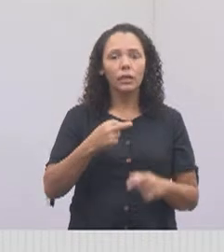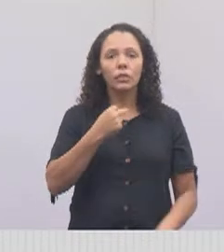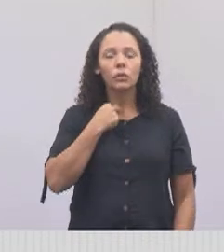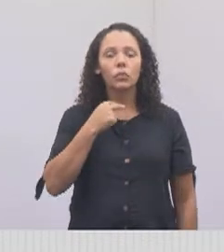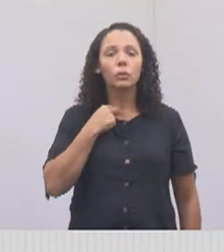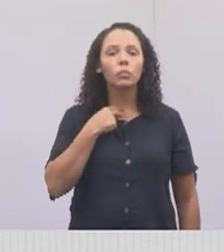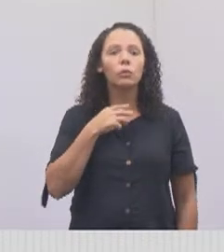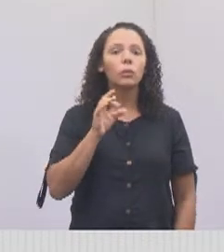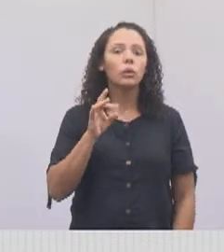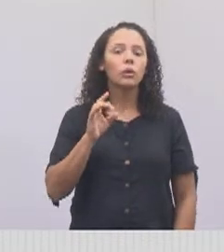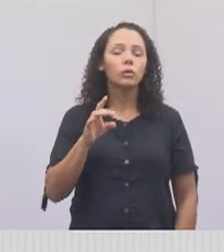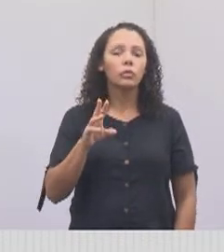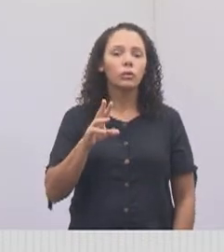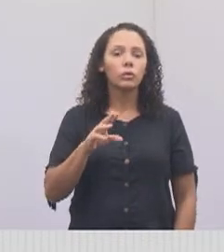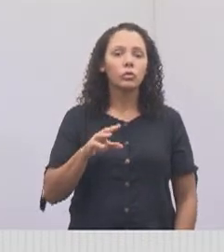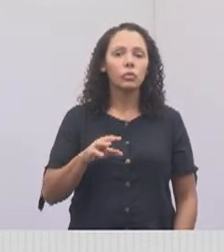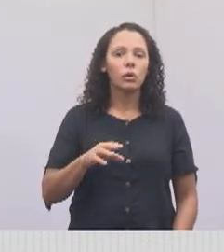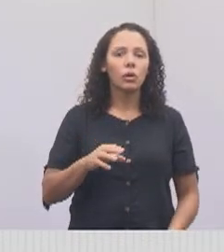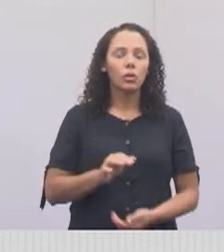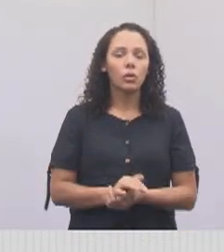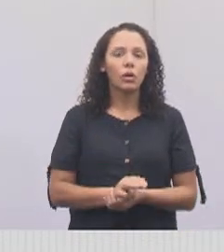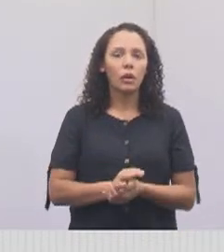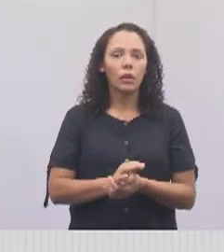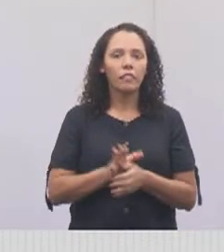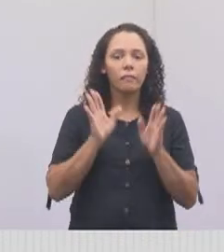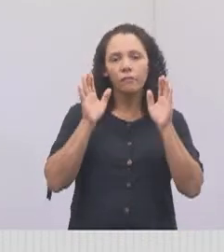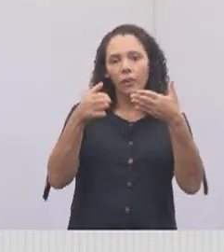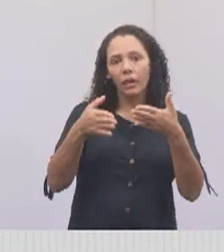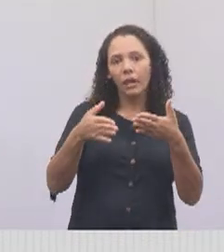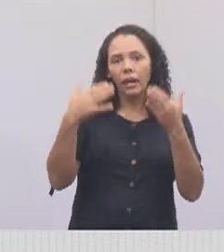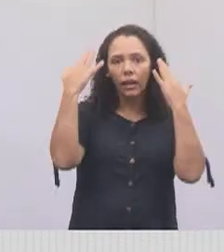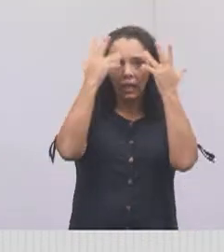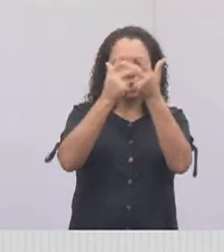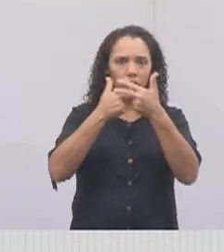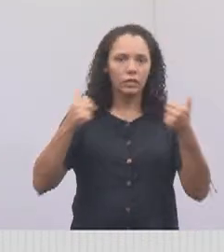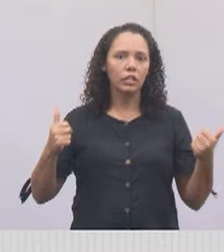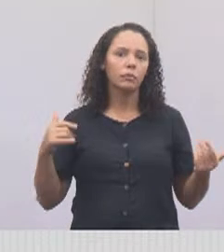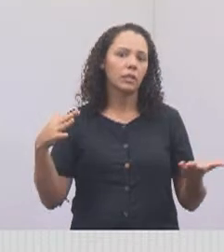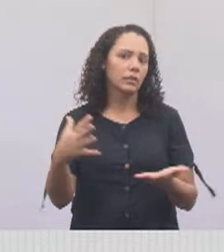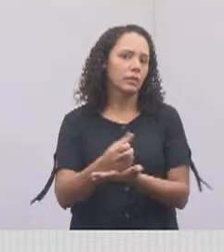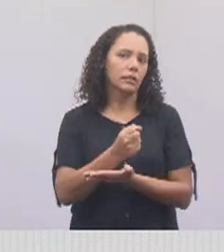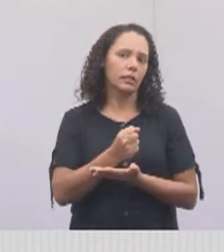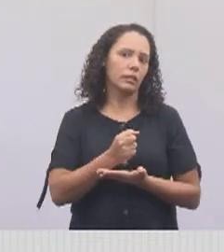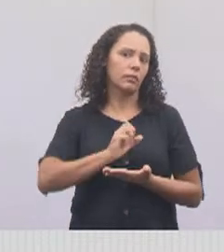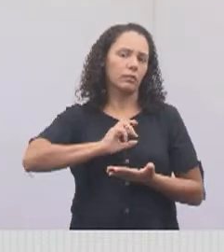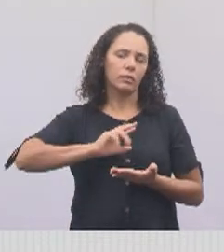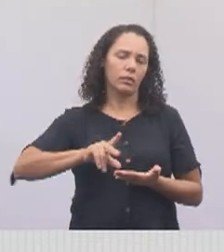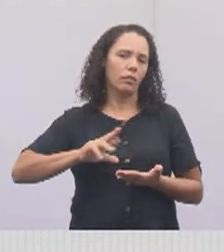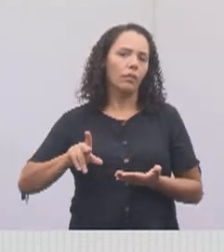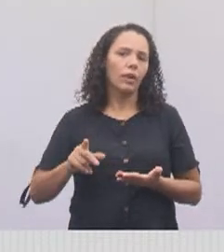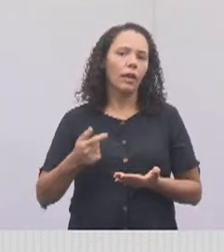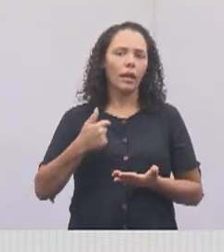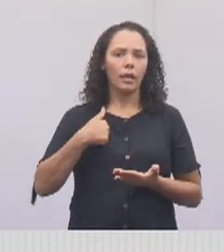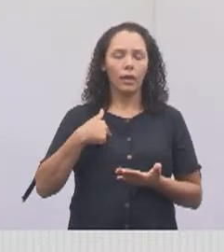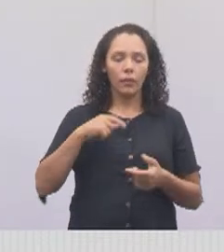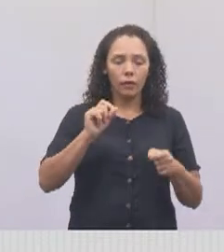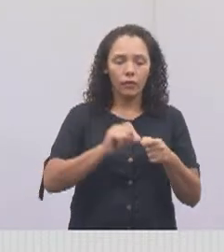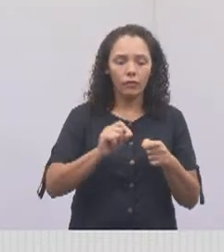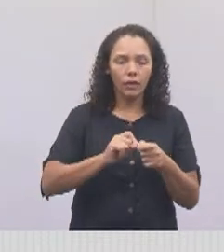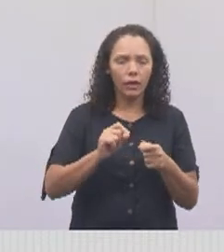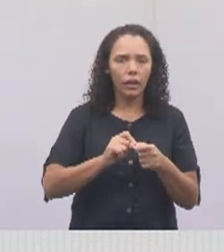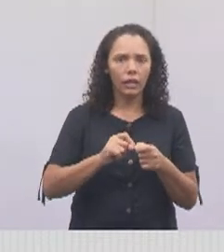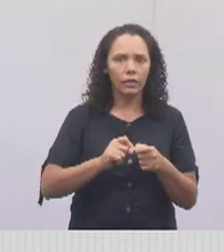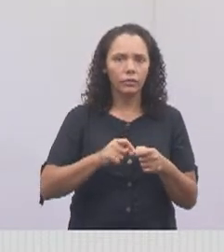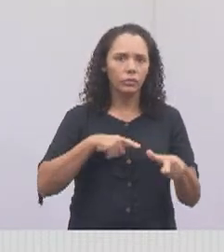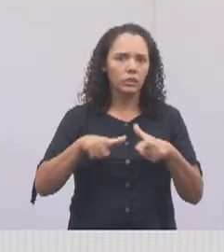da importância do meu trabalho a cada animal que eu resgato. Você não vai conseguir me valorizar por isso, porque isso eu faço desde